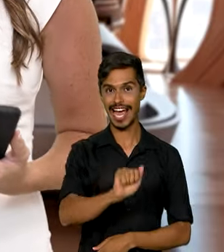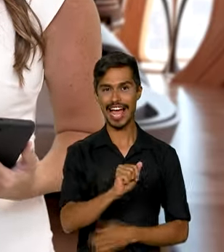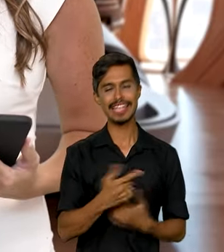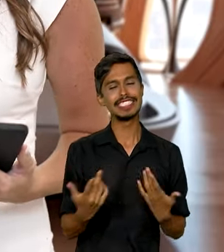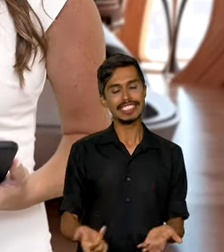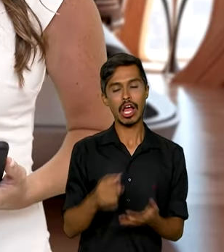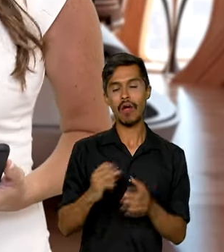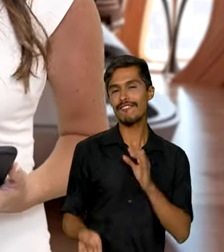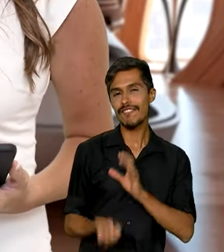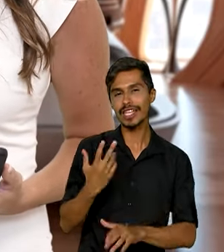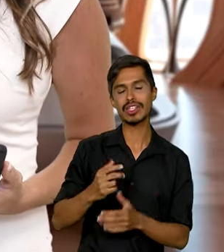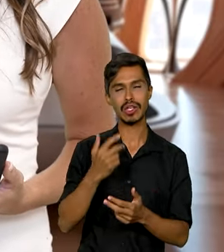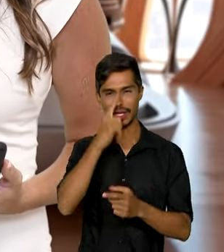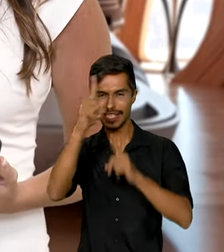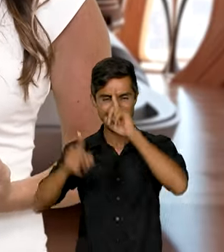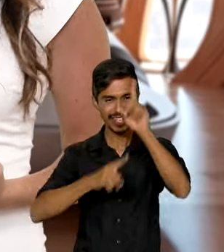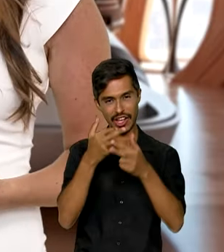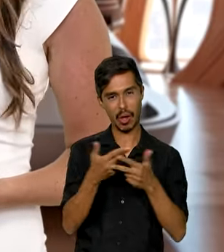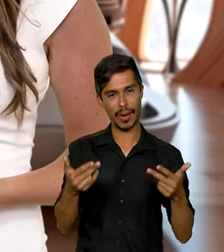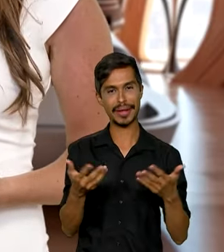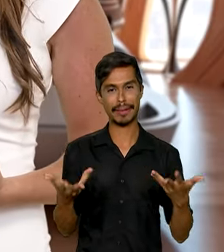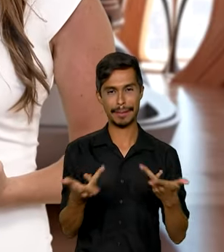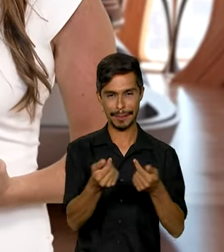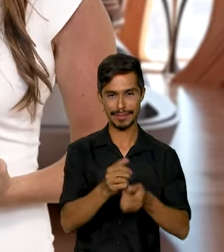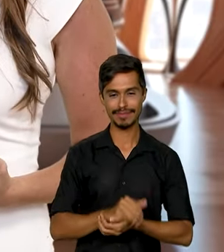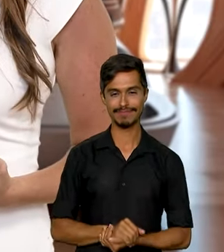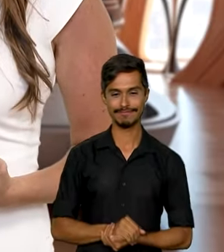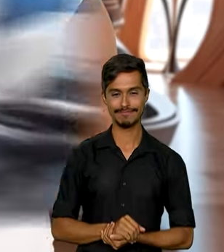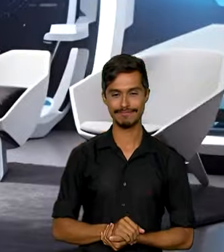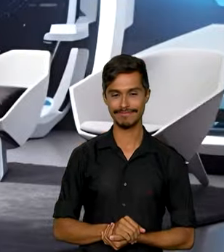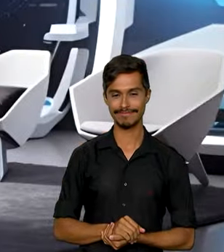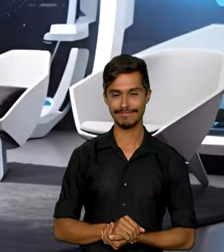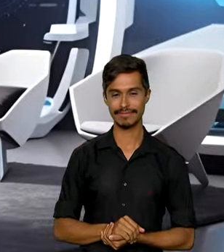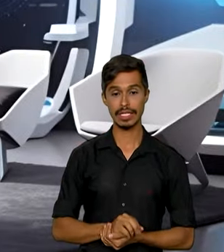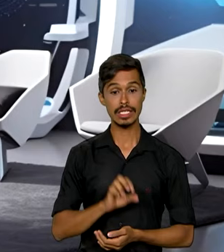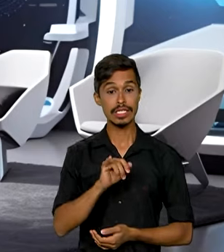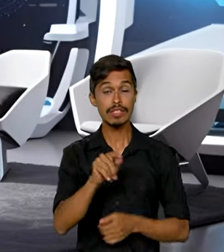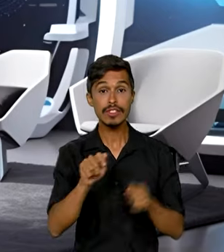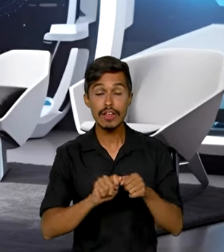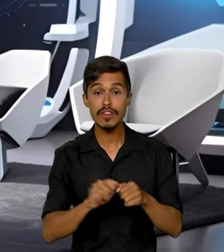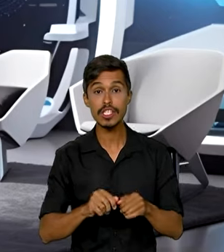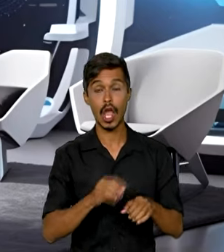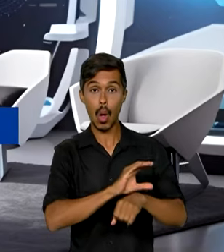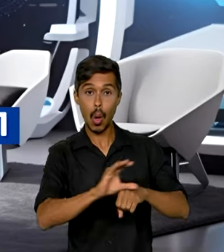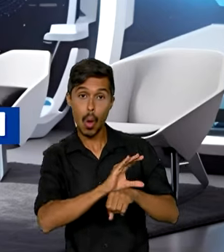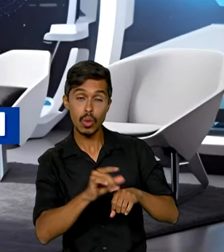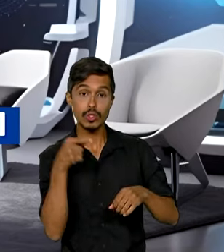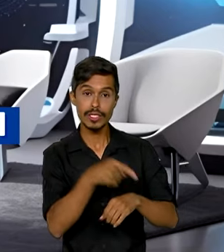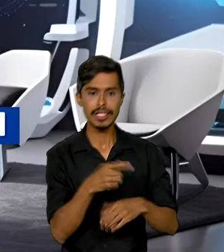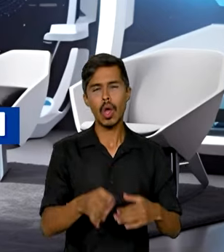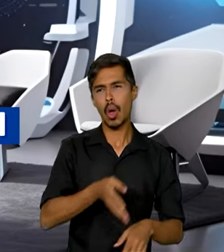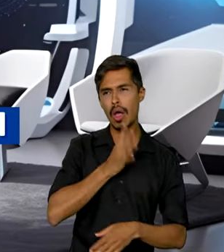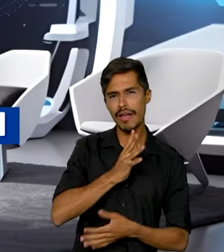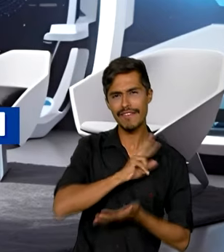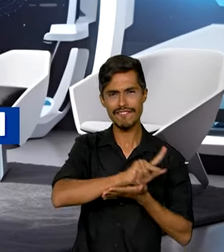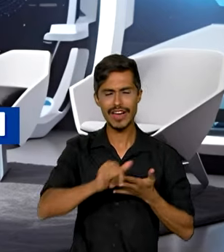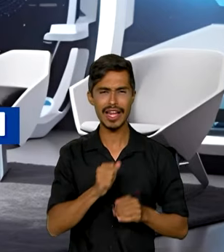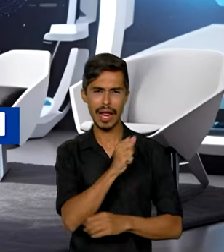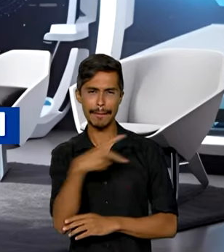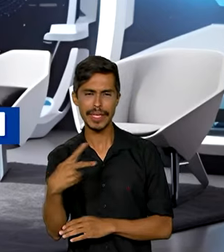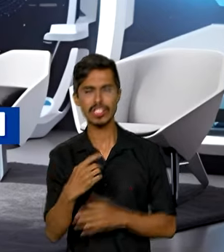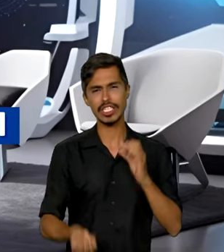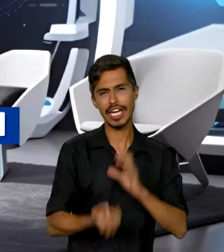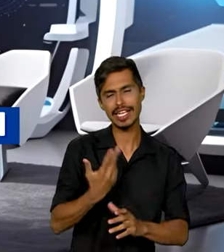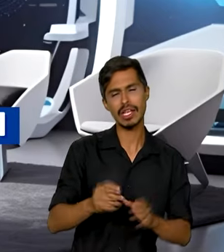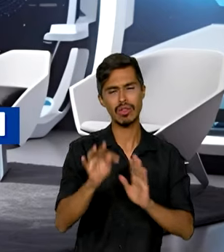tarefas criativas e inovadoras. Se você fizer este curso, irá conhecer alguns aplicativos de geração de